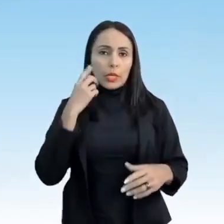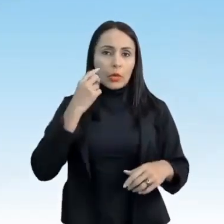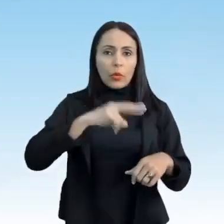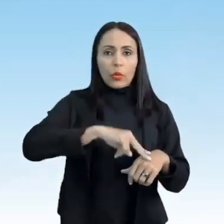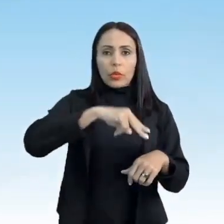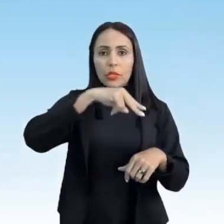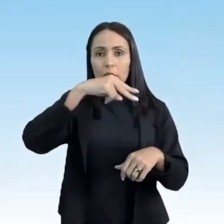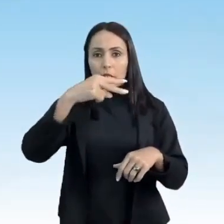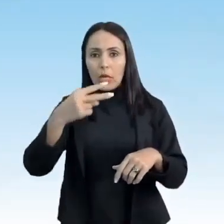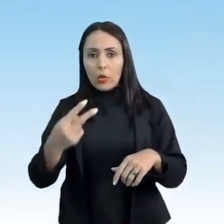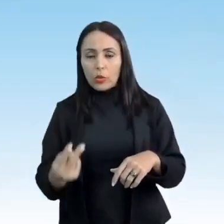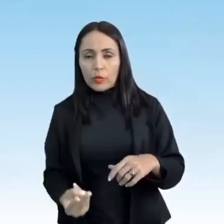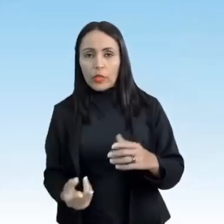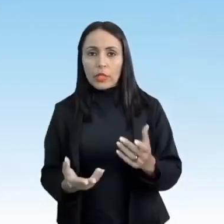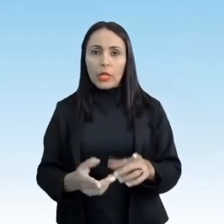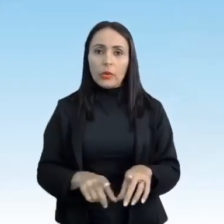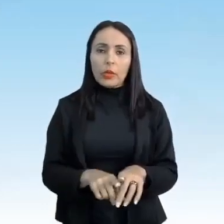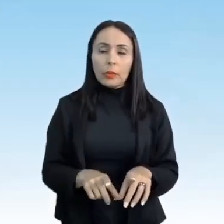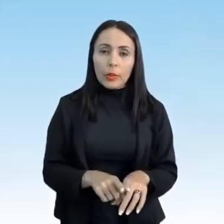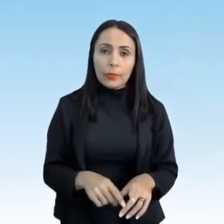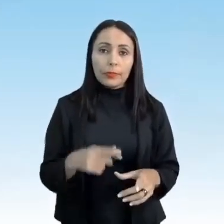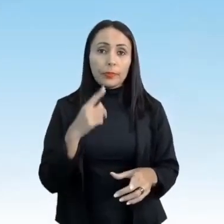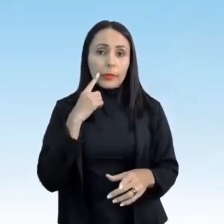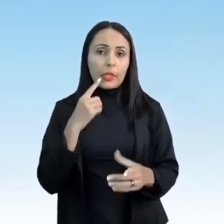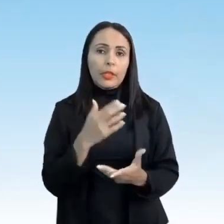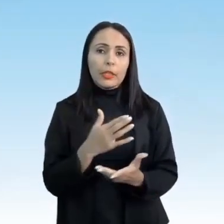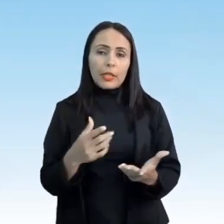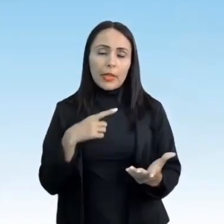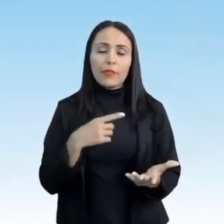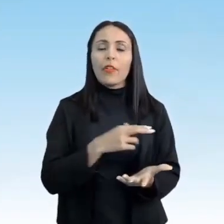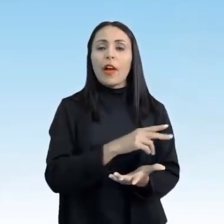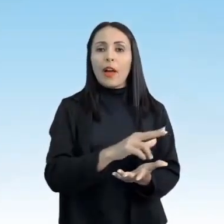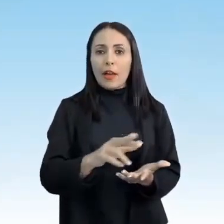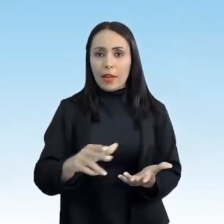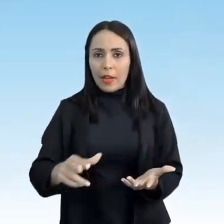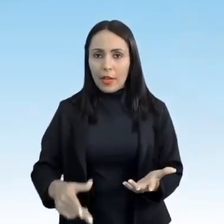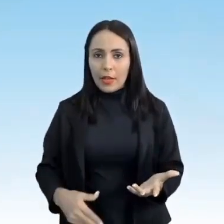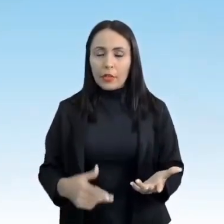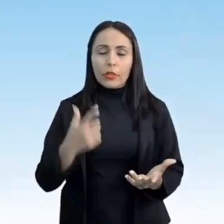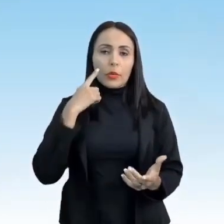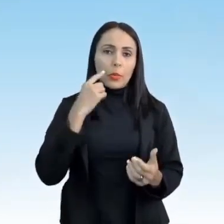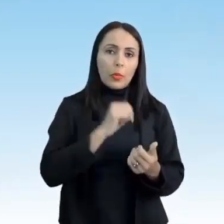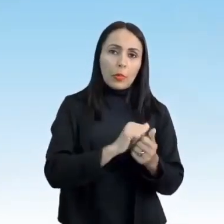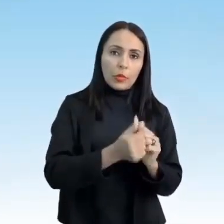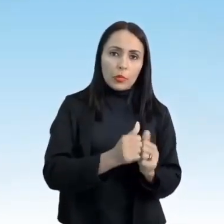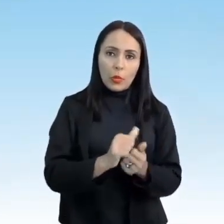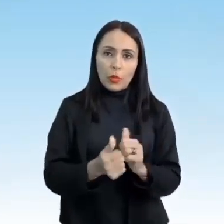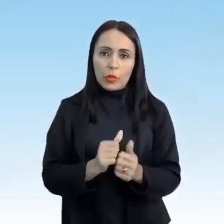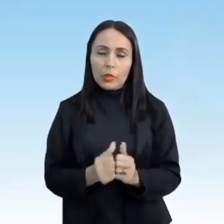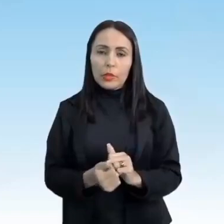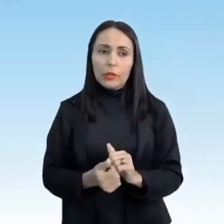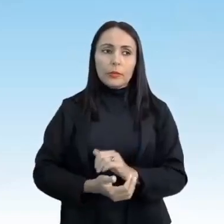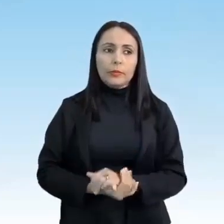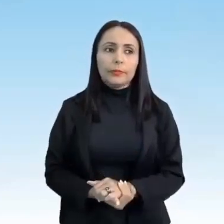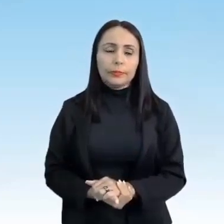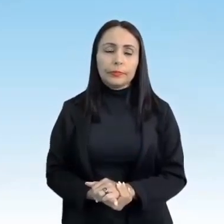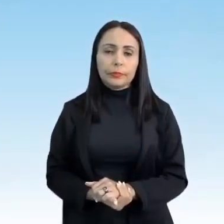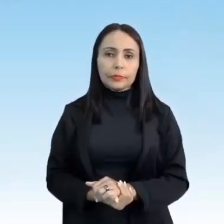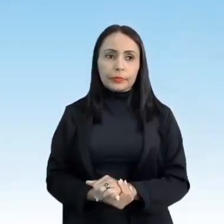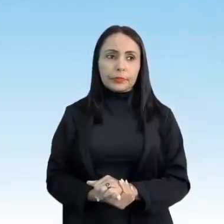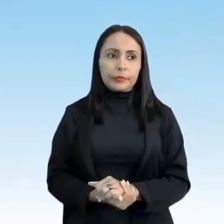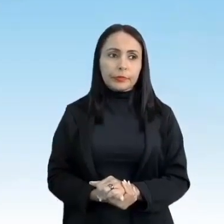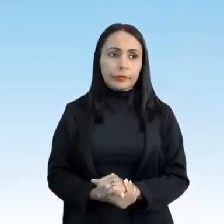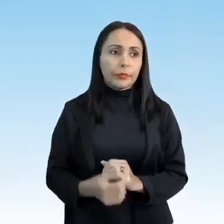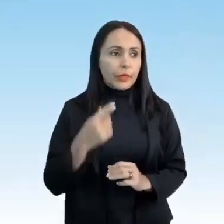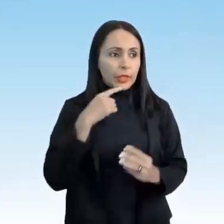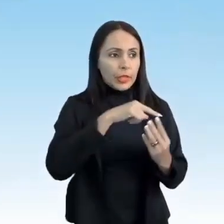horizontais. Então um atletismo que tem várias modalidades dentro do atletismo, certo? Aqui